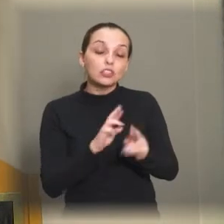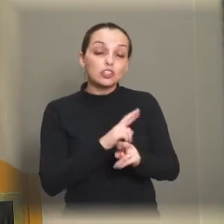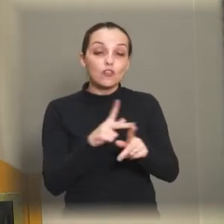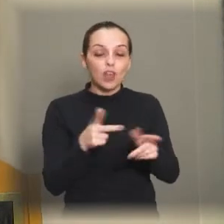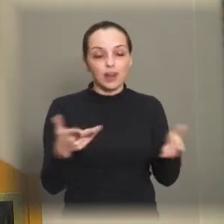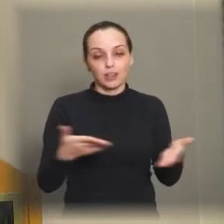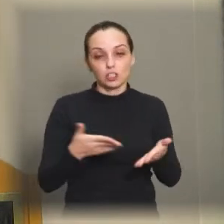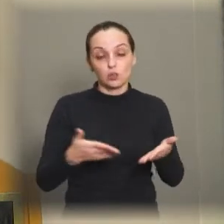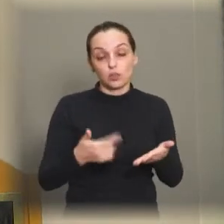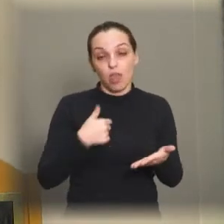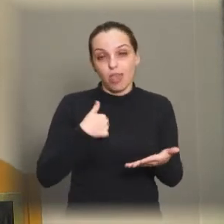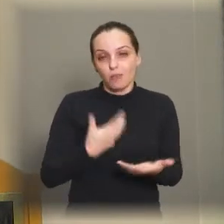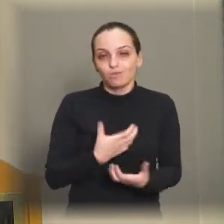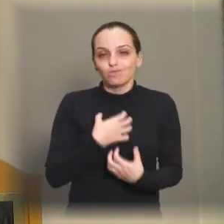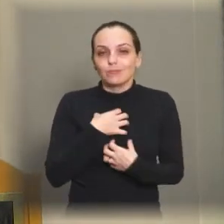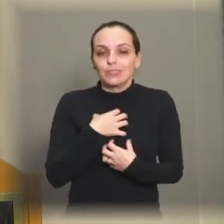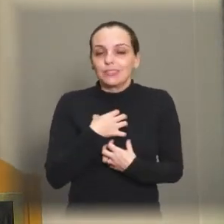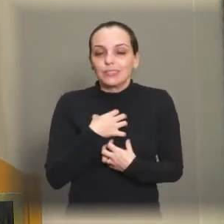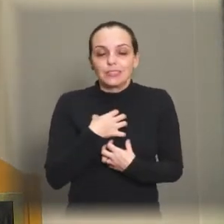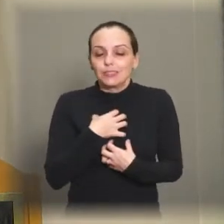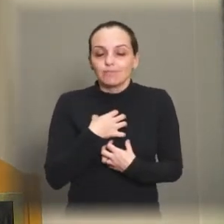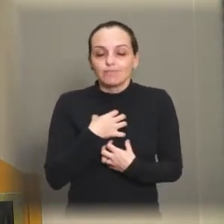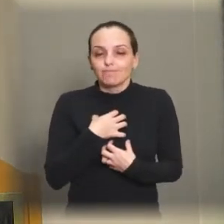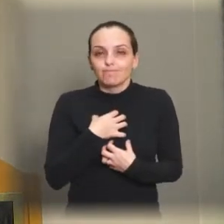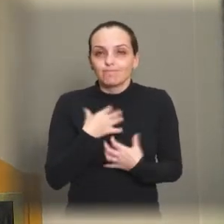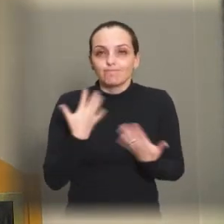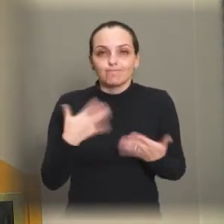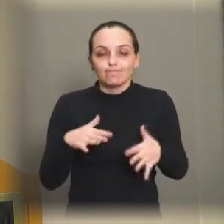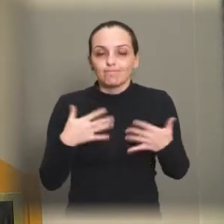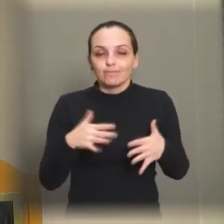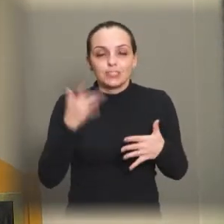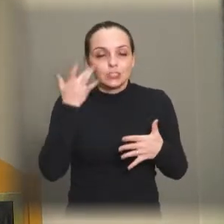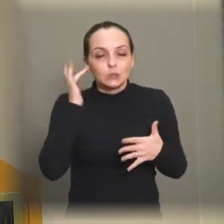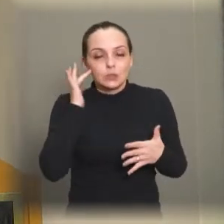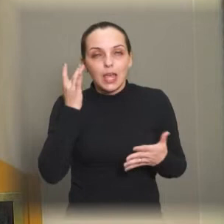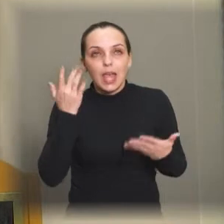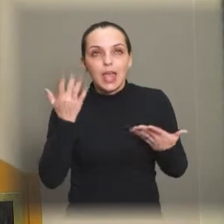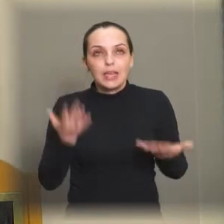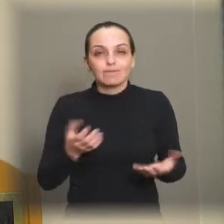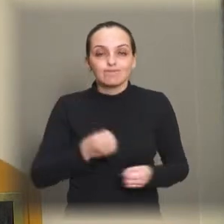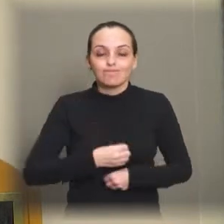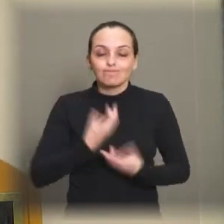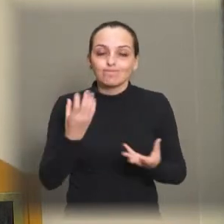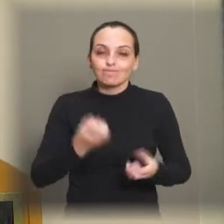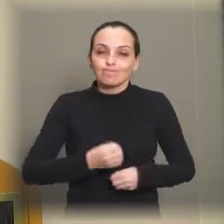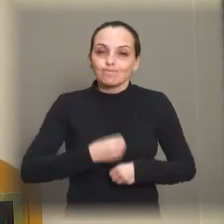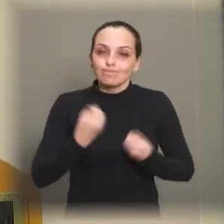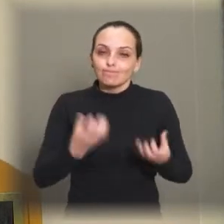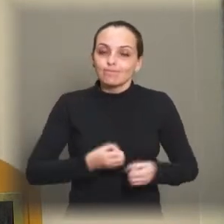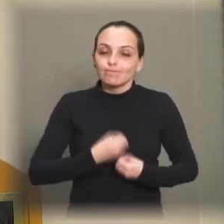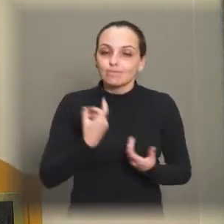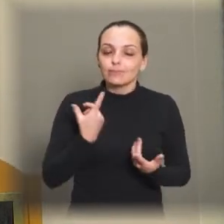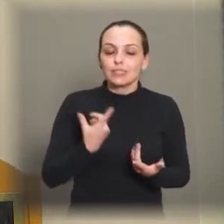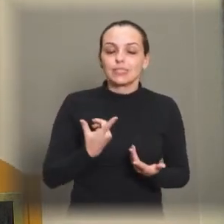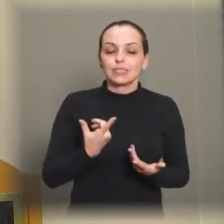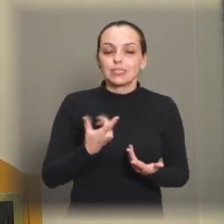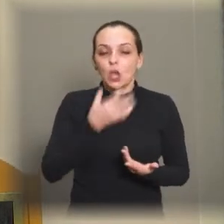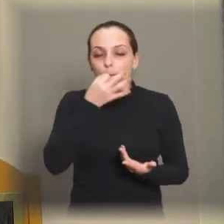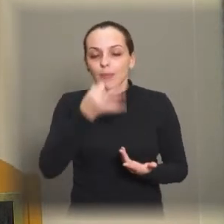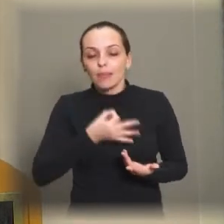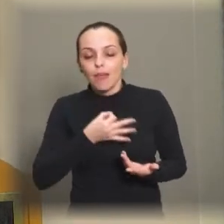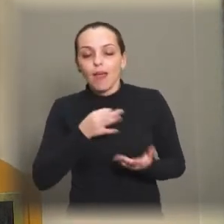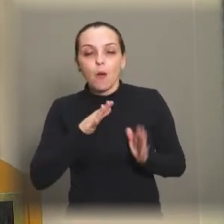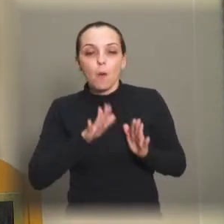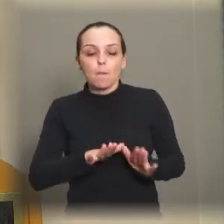sinceramente, eu fico um pouco desapontado, não sei se eu estou conseguindo expressar o meu ponto de vista em relação a isso,